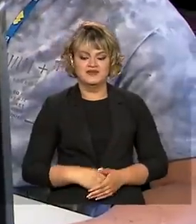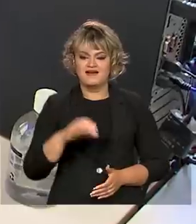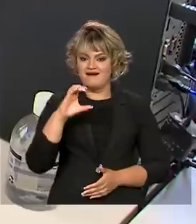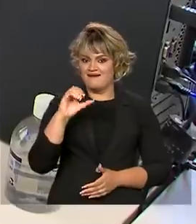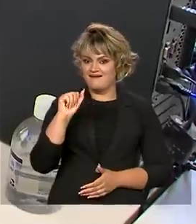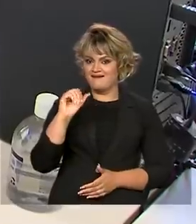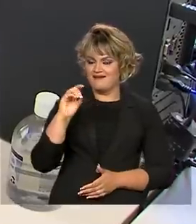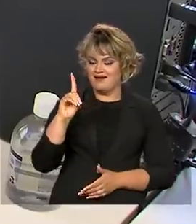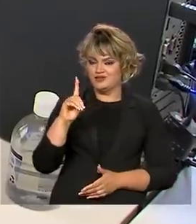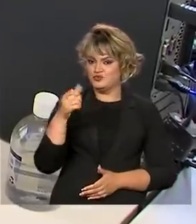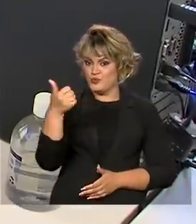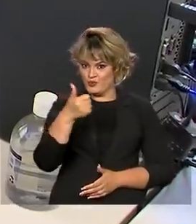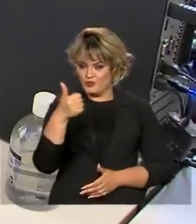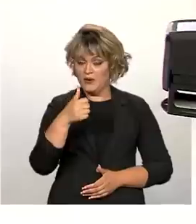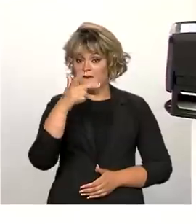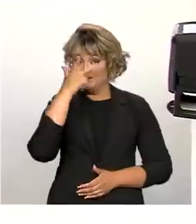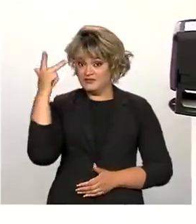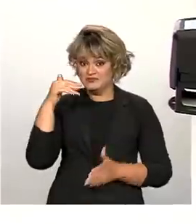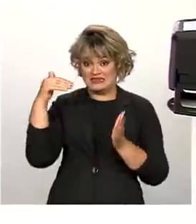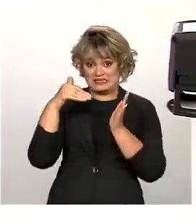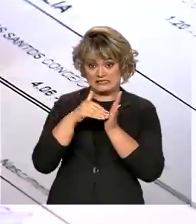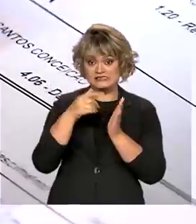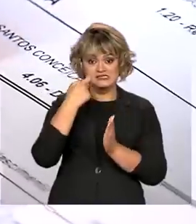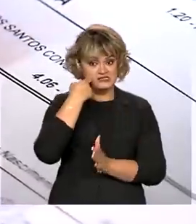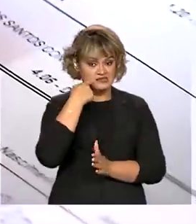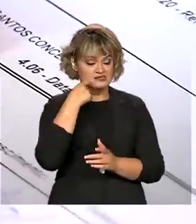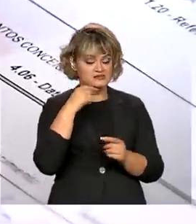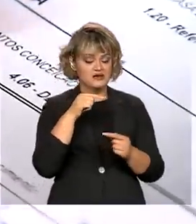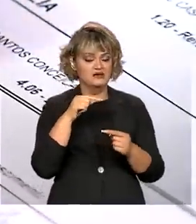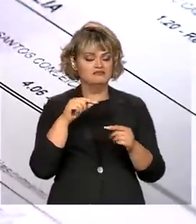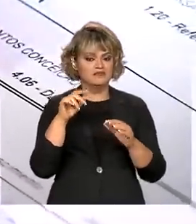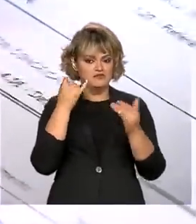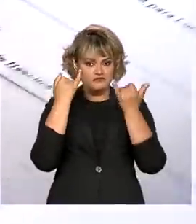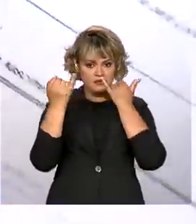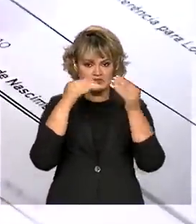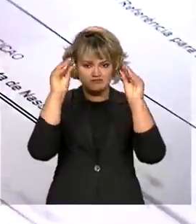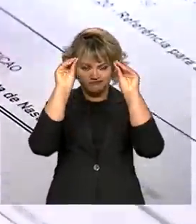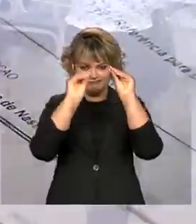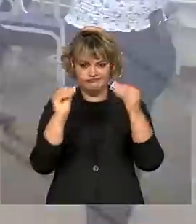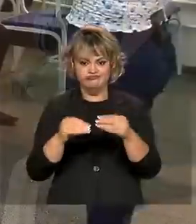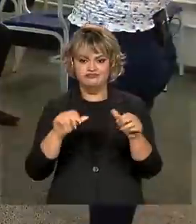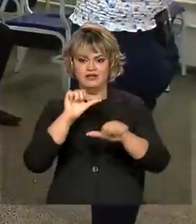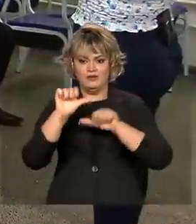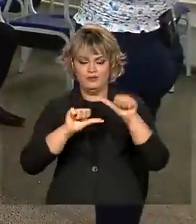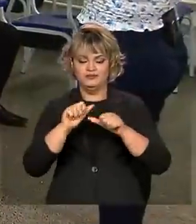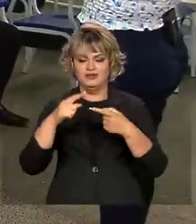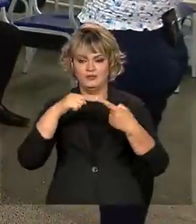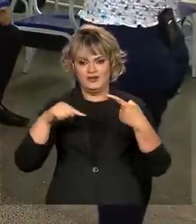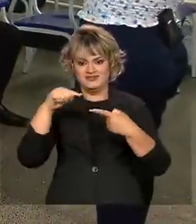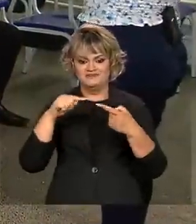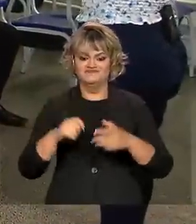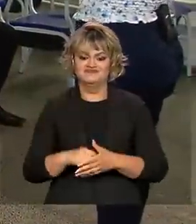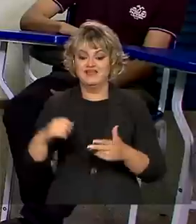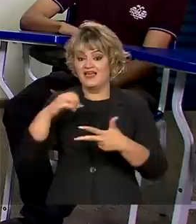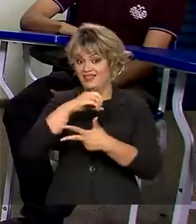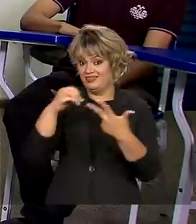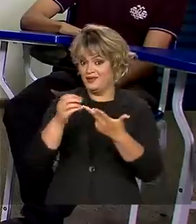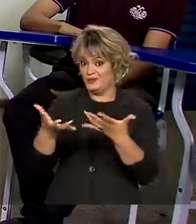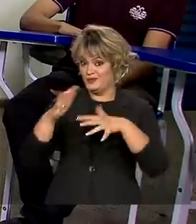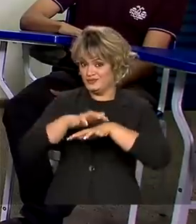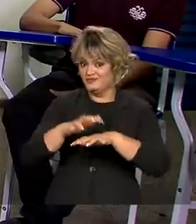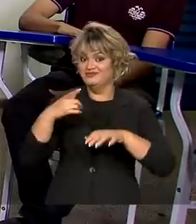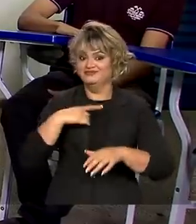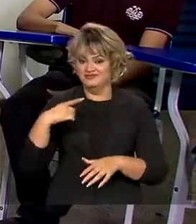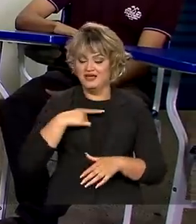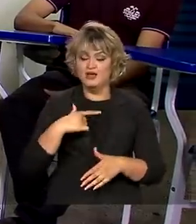Único. Famílias têm até sexta-feira para atualizar informações. Enem Inclusivo. Provas